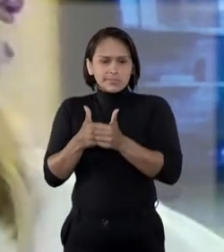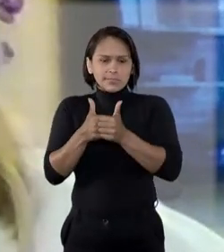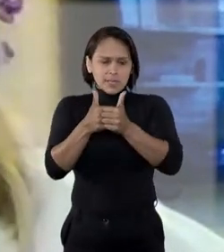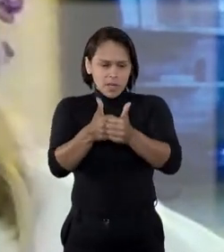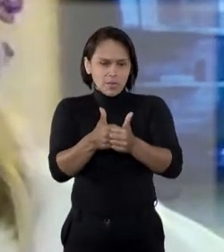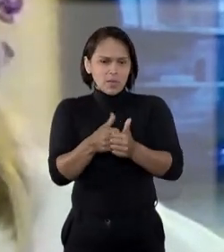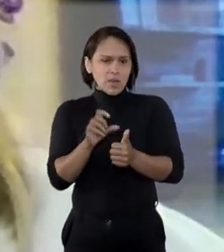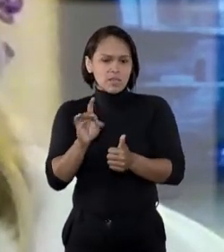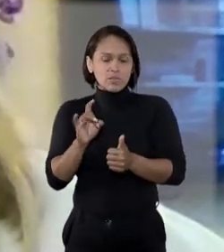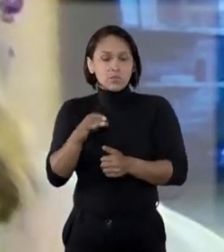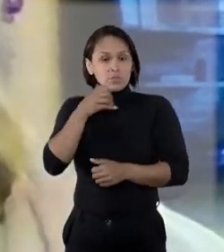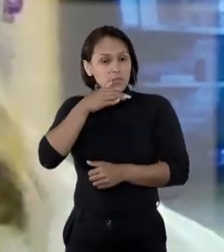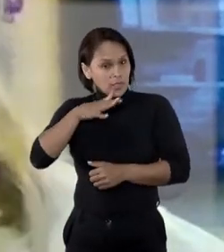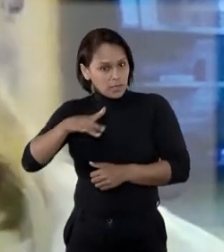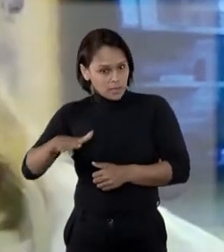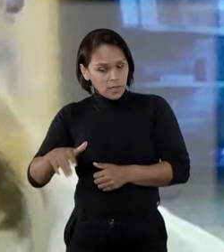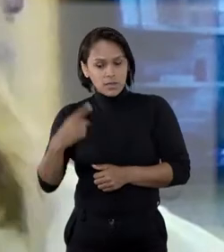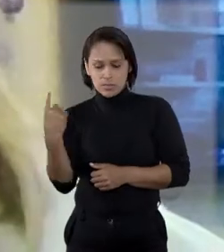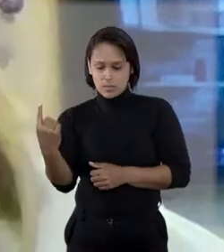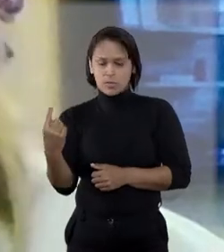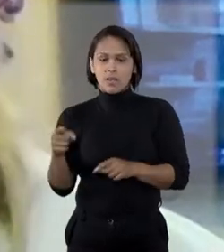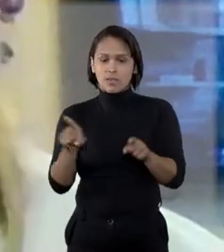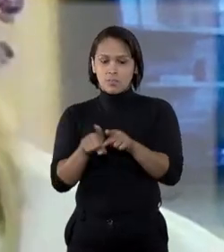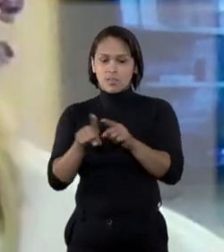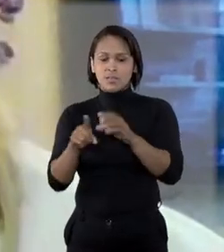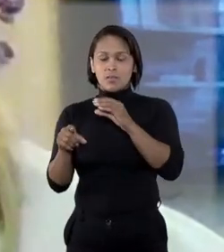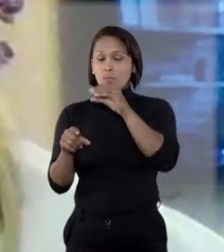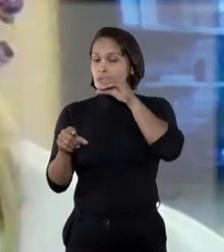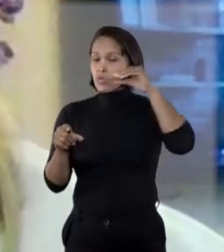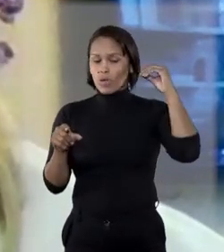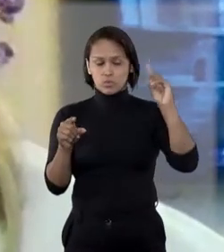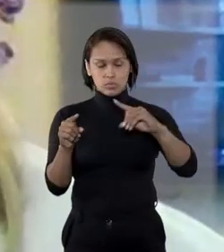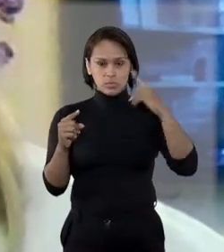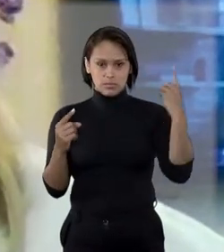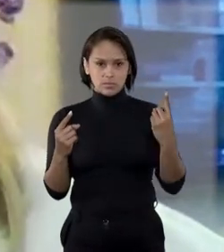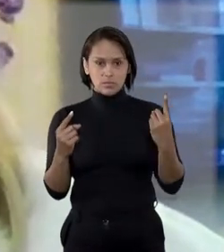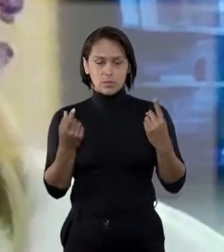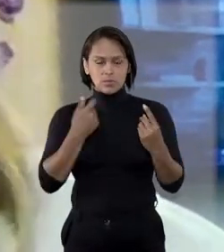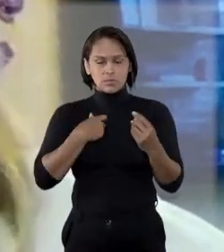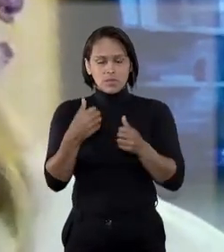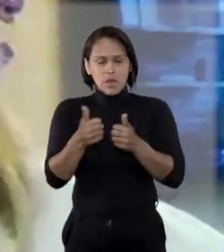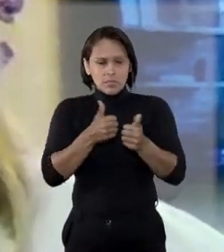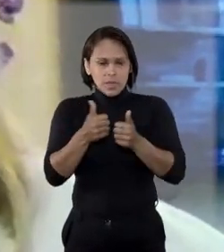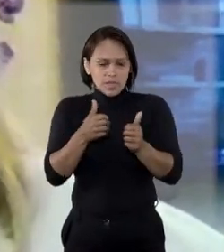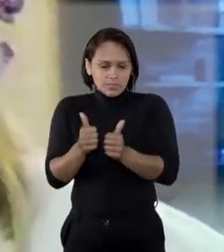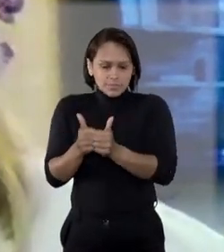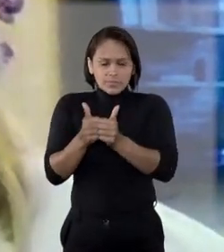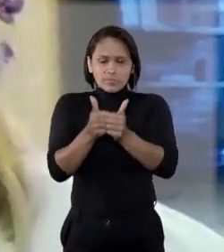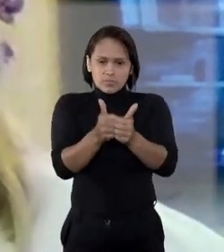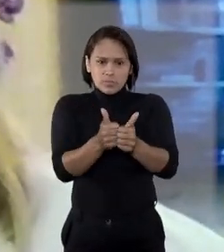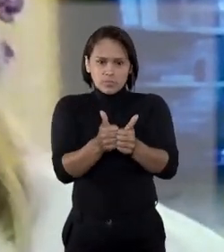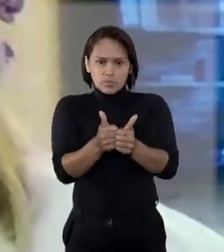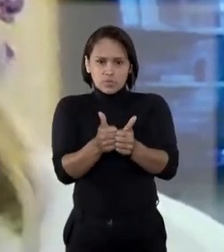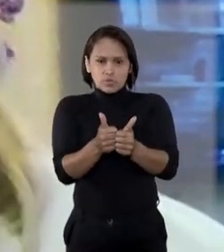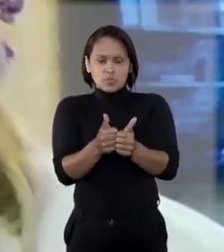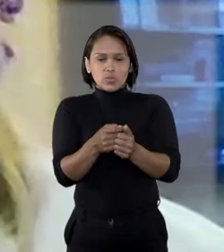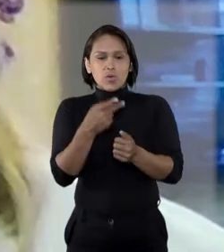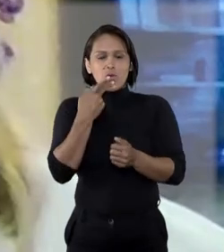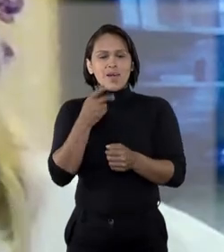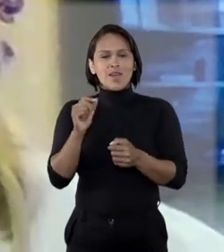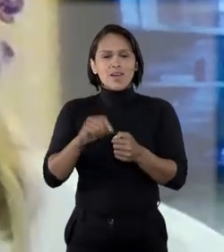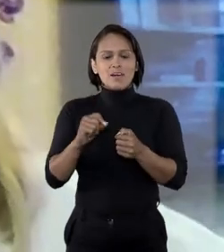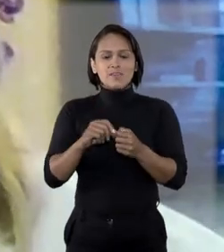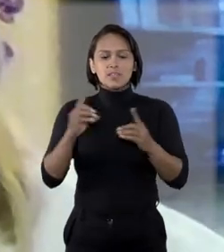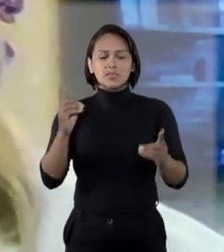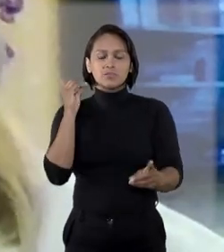acompanhamento, não só da criança que está de um lado, mas também do adulto que está do outro, de forma a fazer